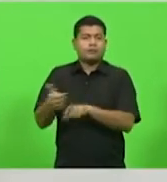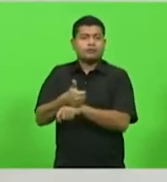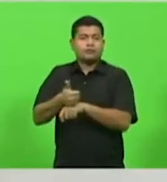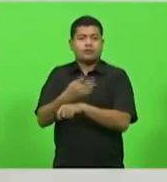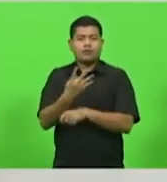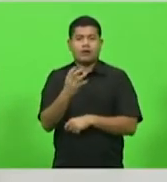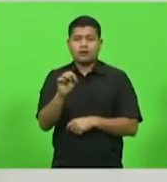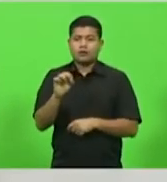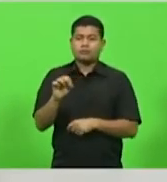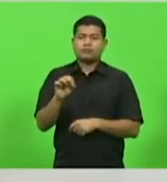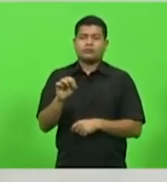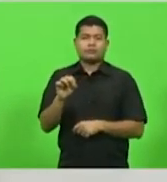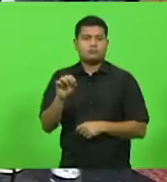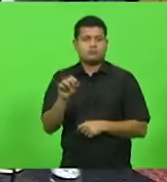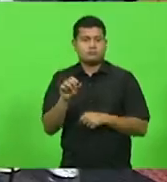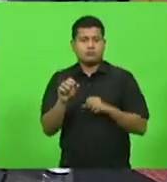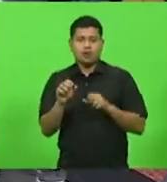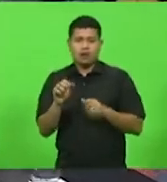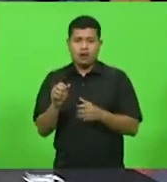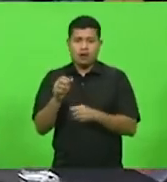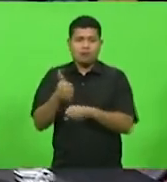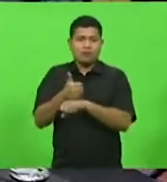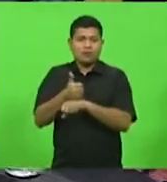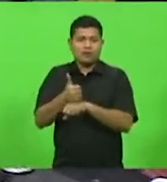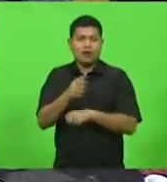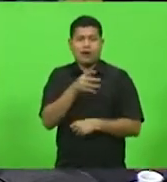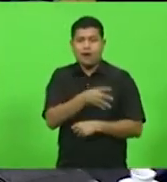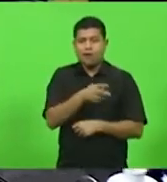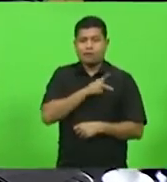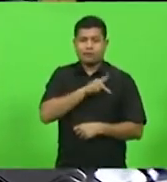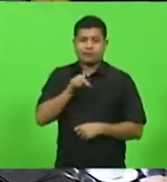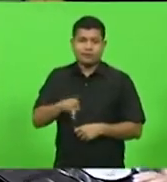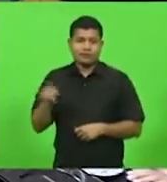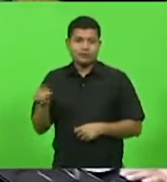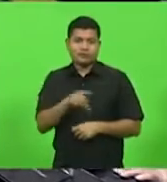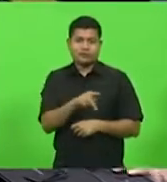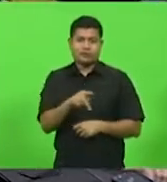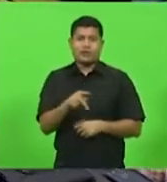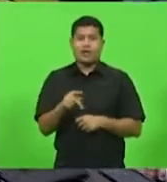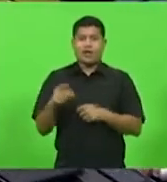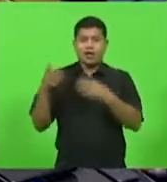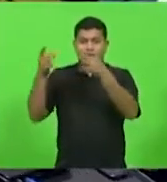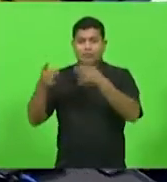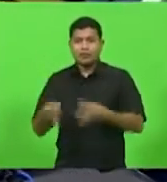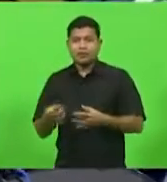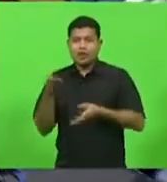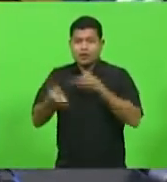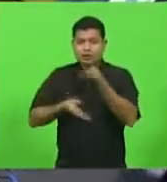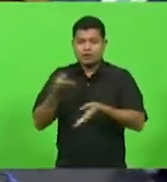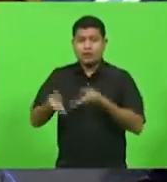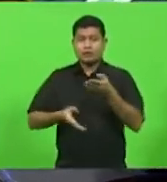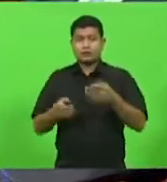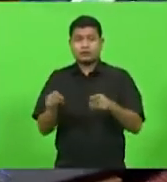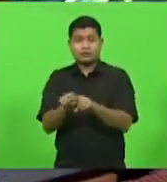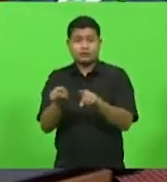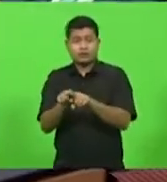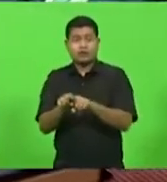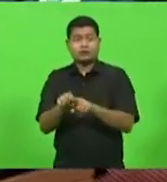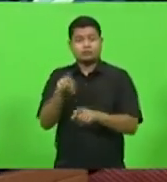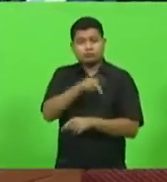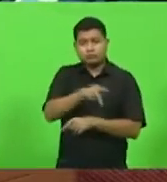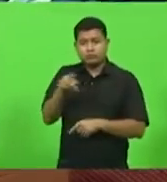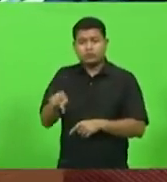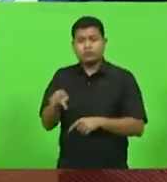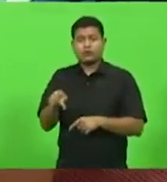entre professores, gestores, especialistas e assistentes. Isso sem deixar de atender professores e alunos